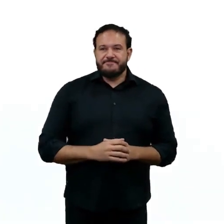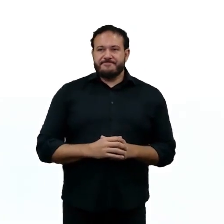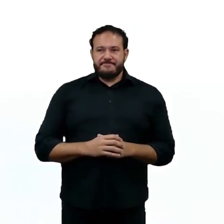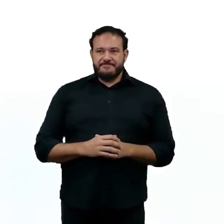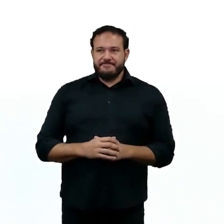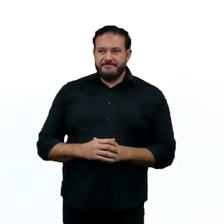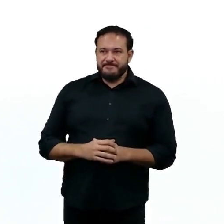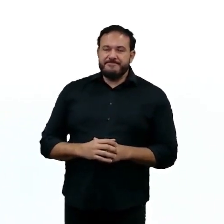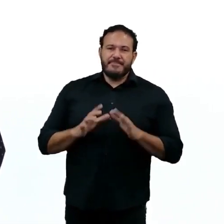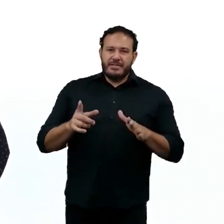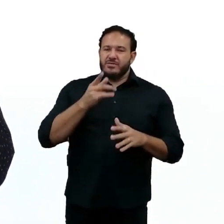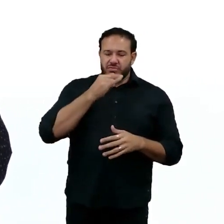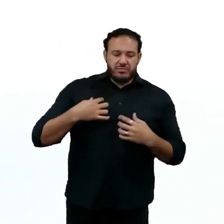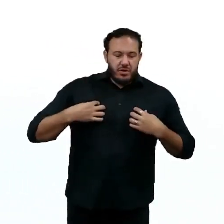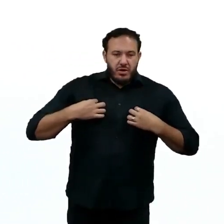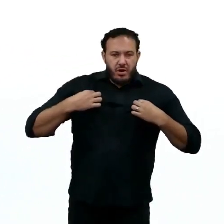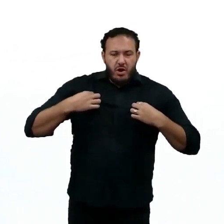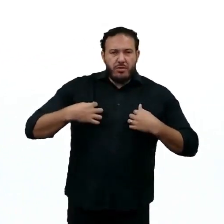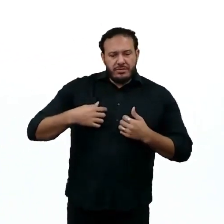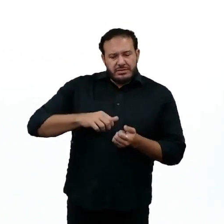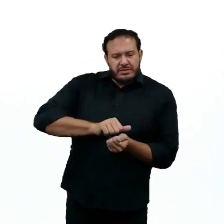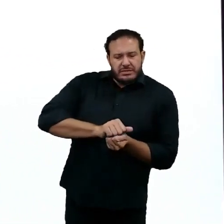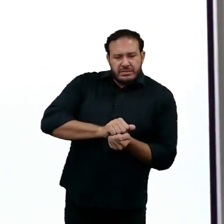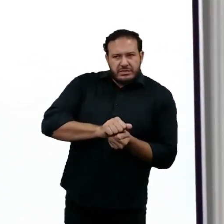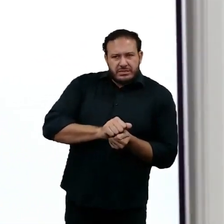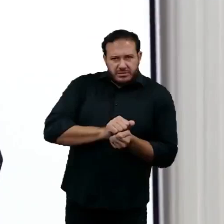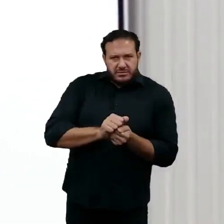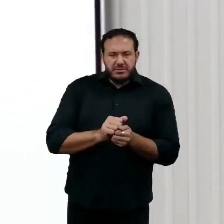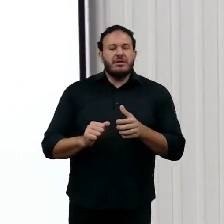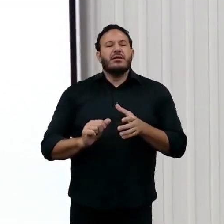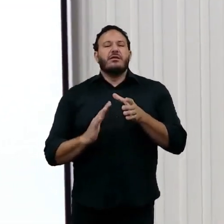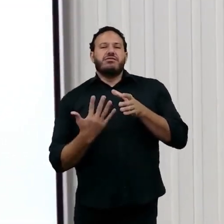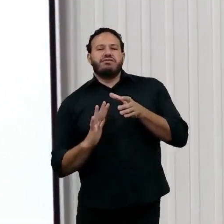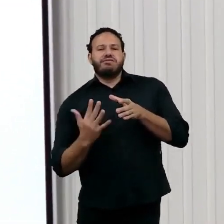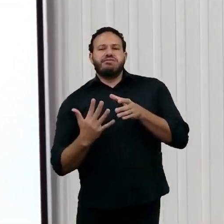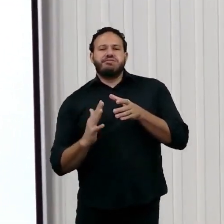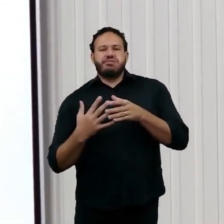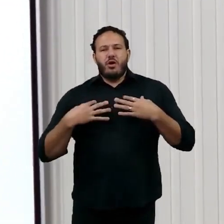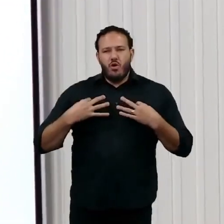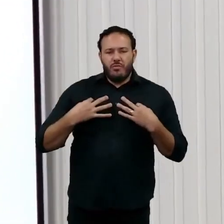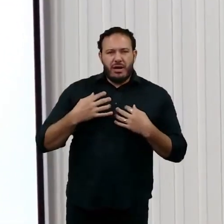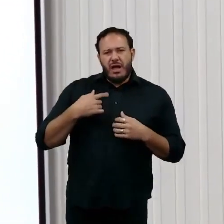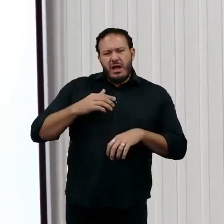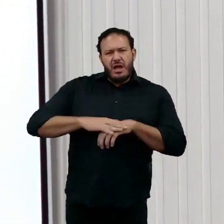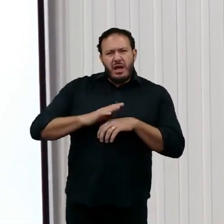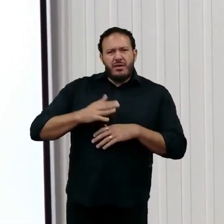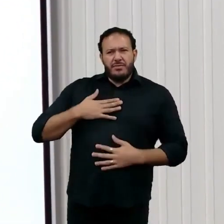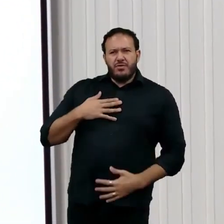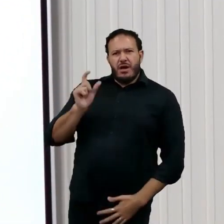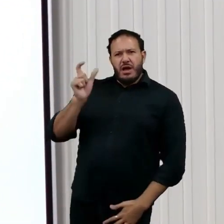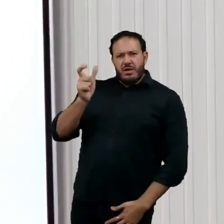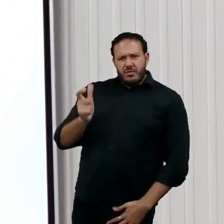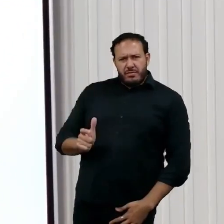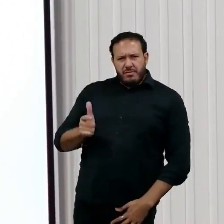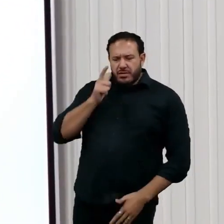lavar a roupa. Todos fazemos isso. Só porque você é o algoritmo que você faz limpeza,